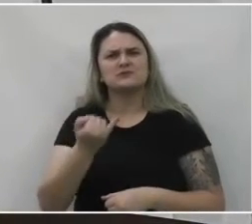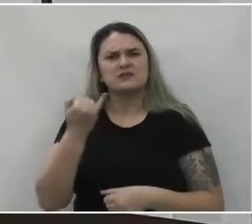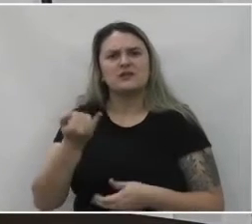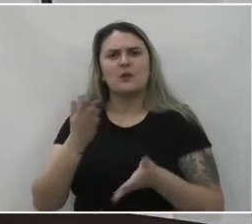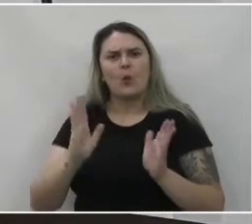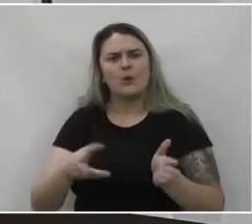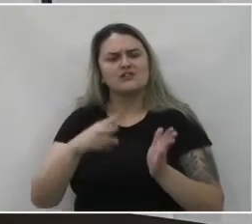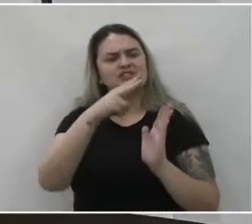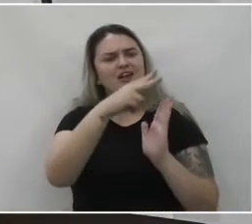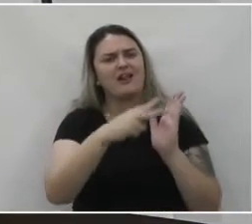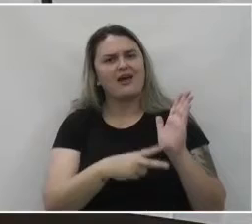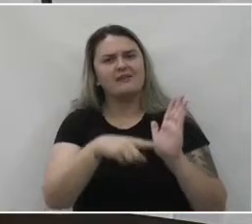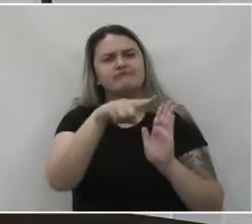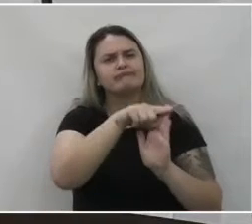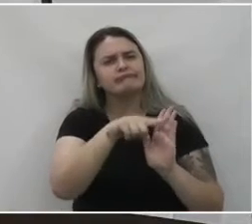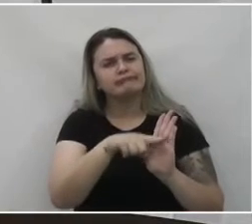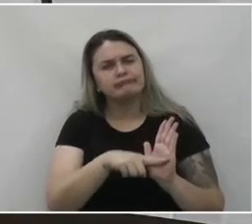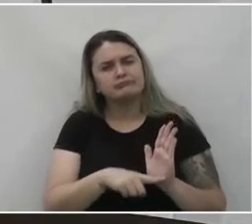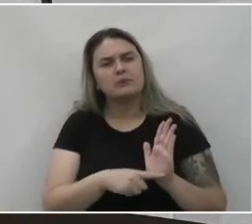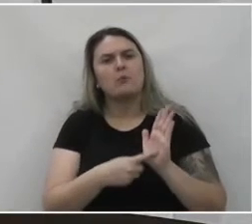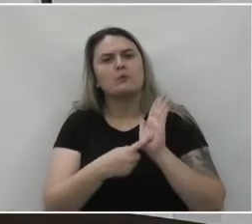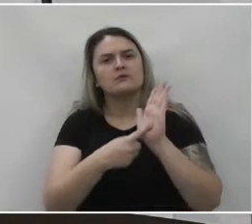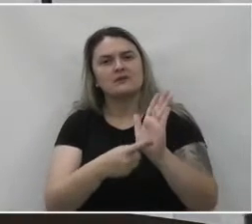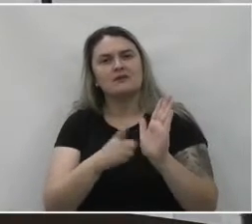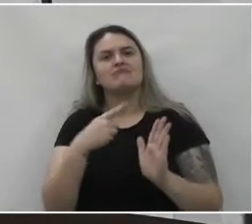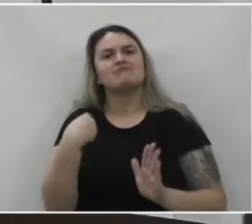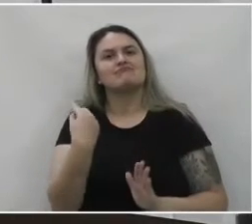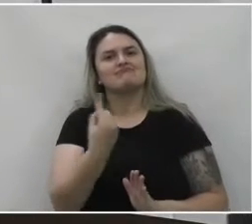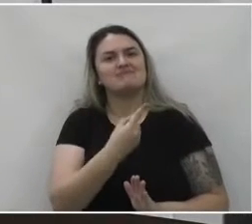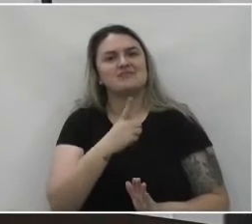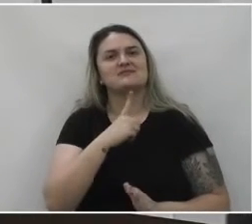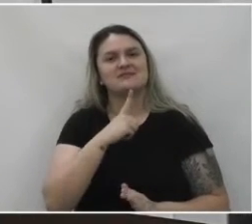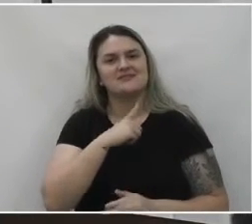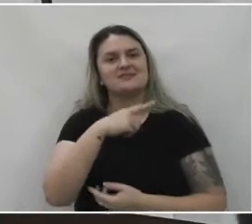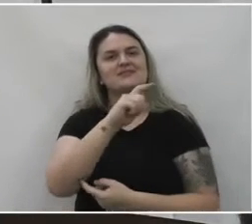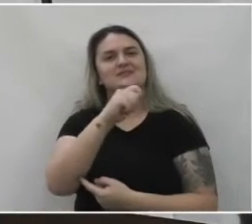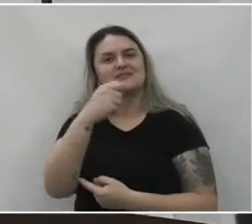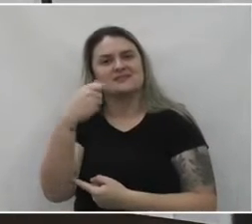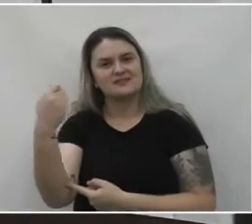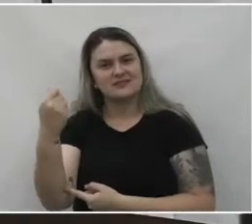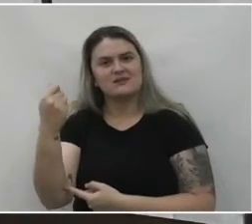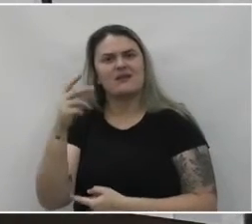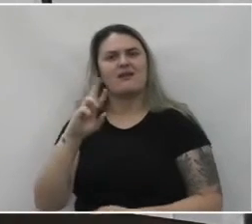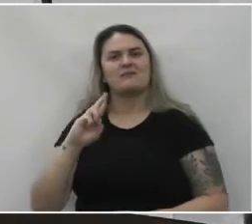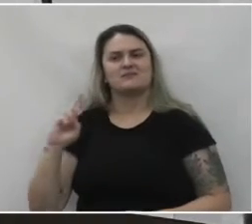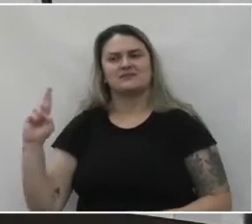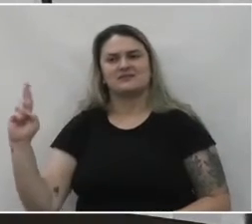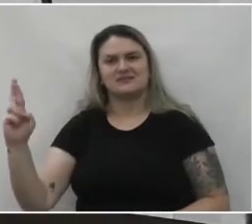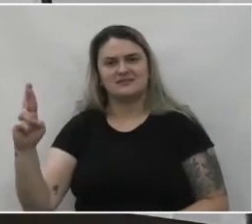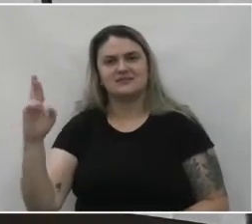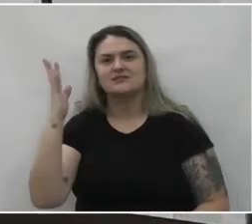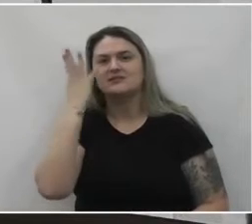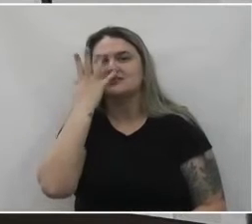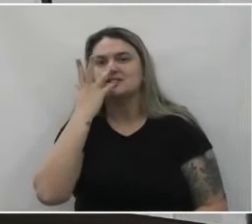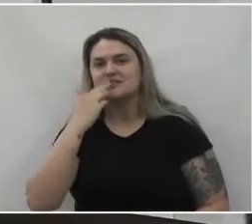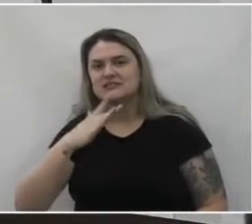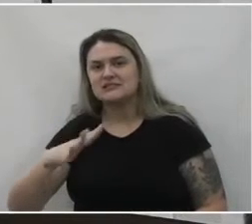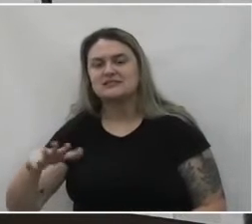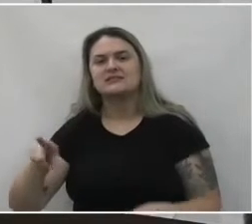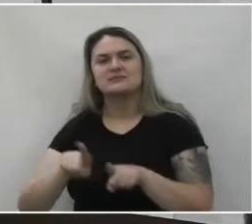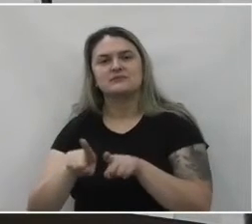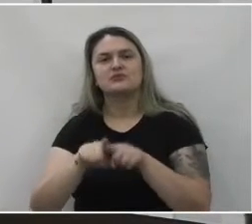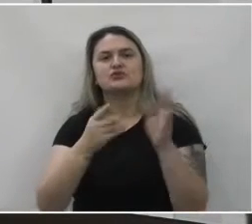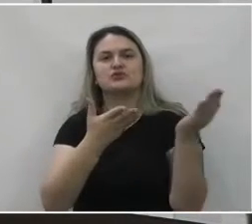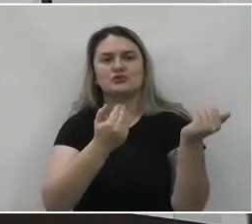para vocês e mostrando que nós temos uma associação que representa as crianças e os